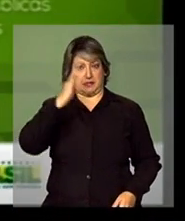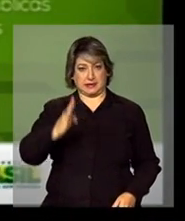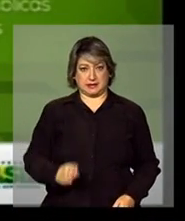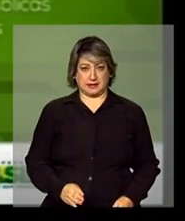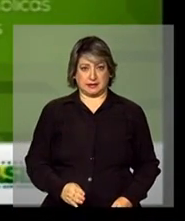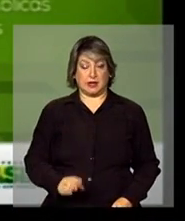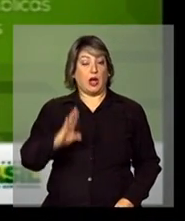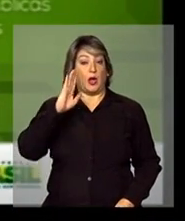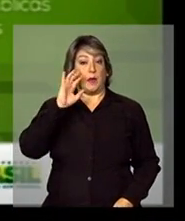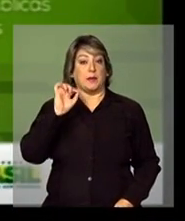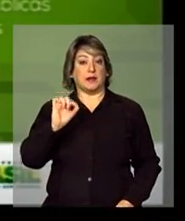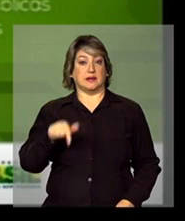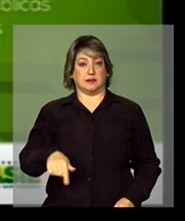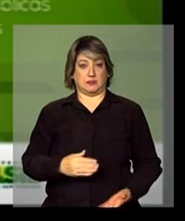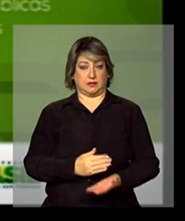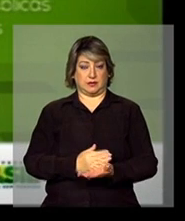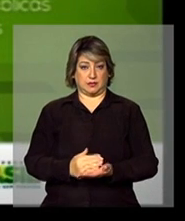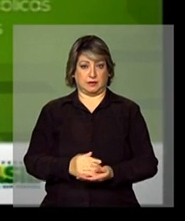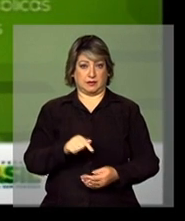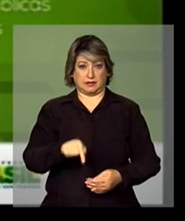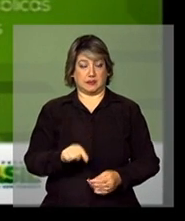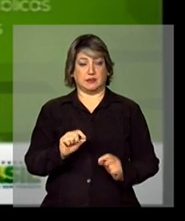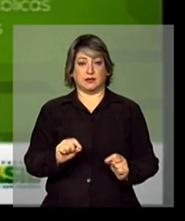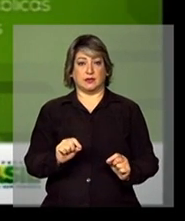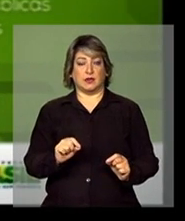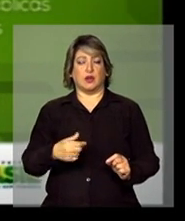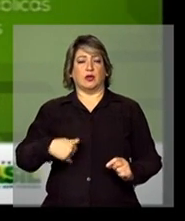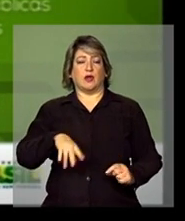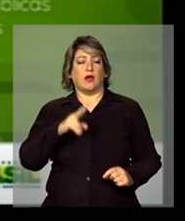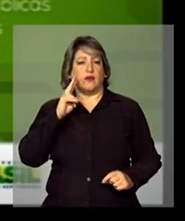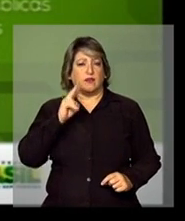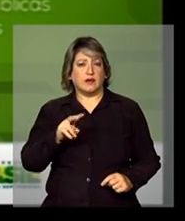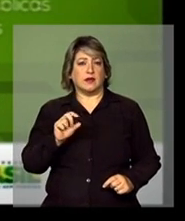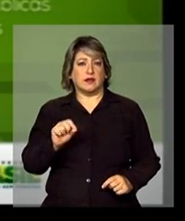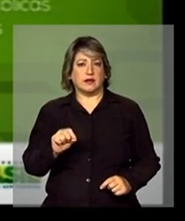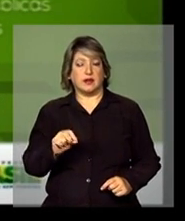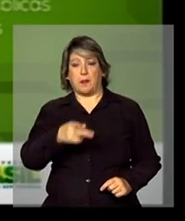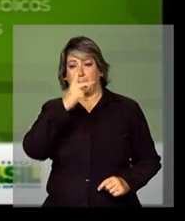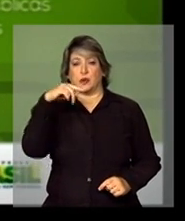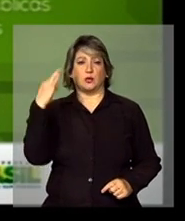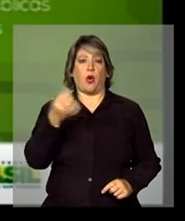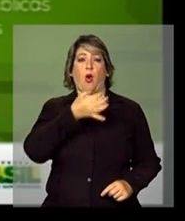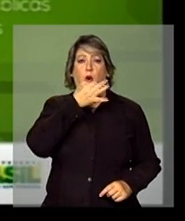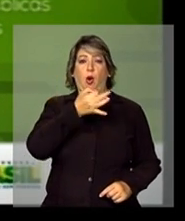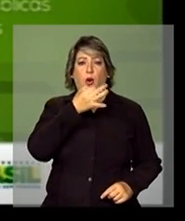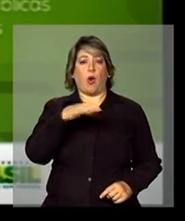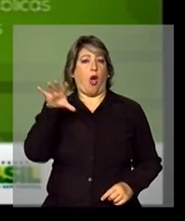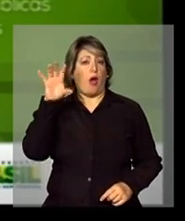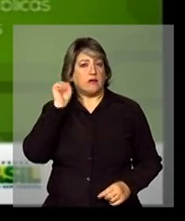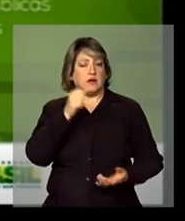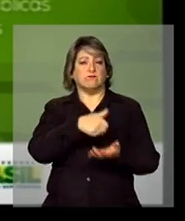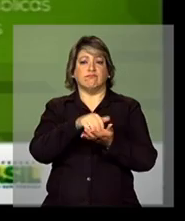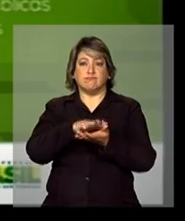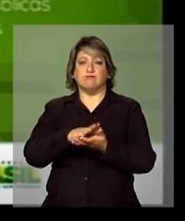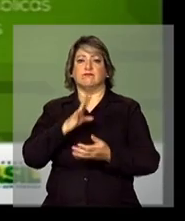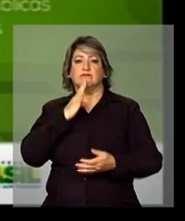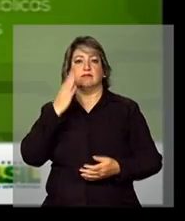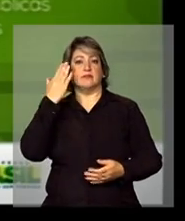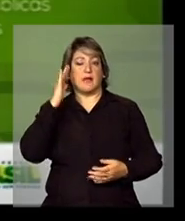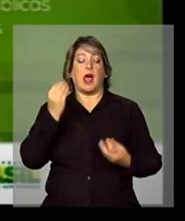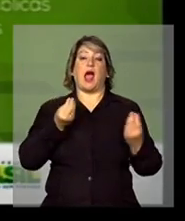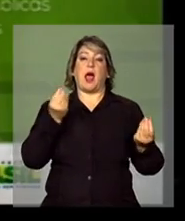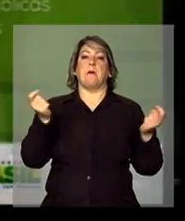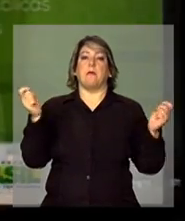princípio por trás disso é que só ouvindo esse segmento da população é que nós vamos poder desenhar